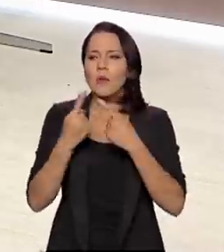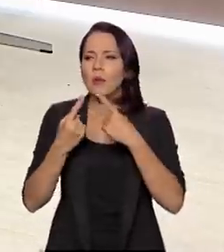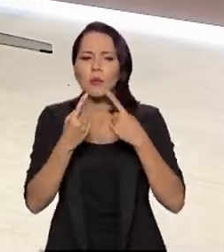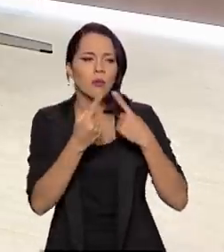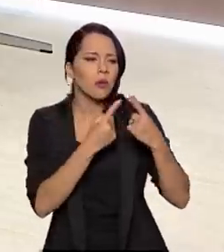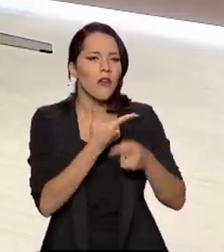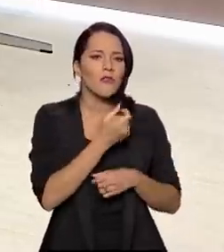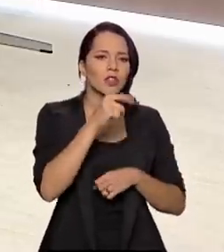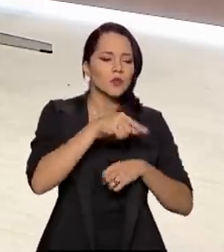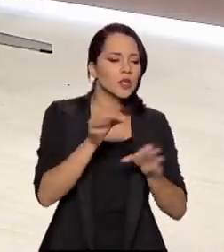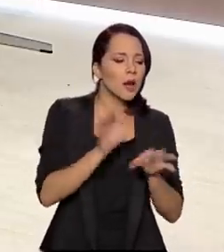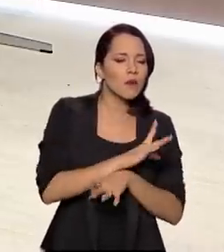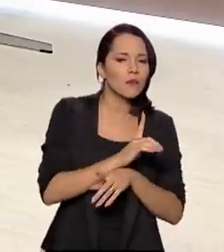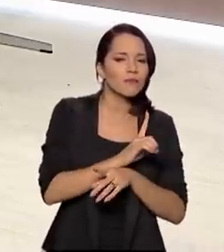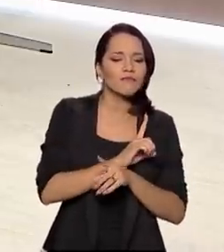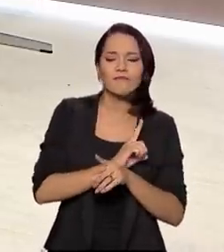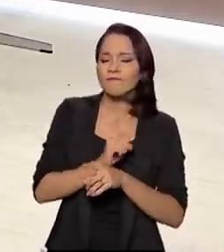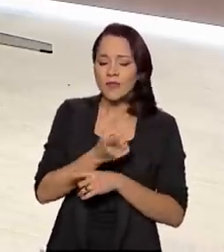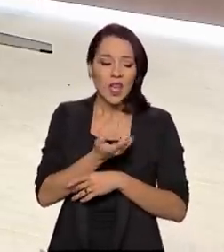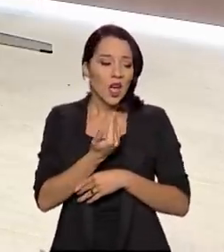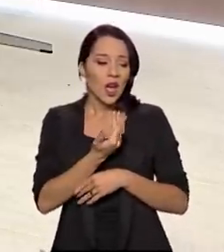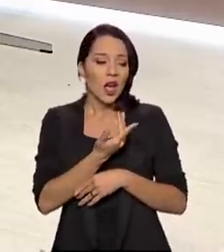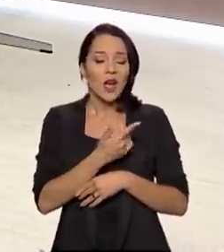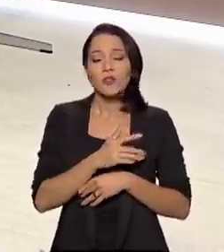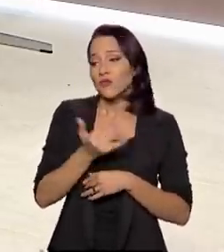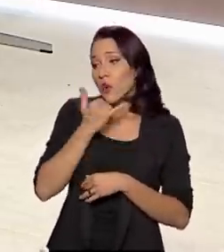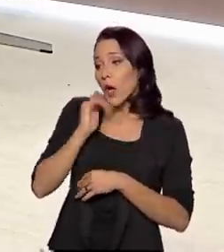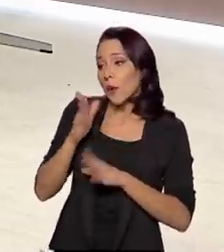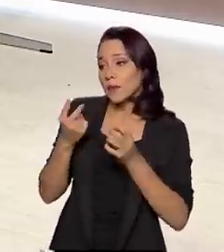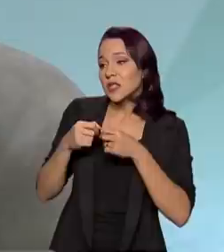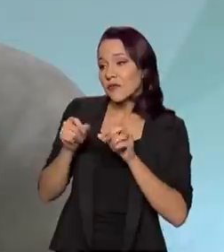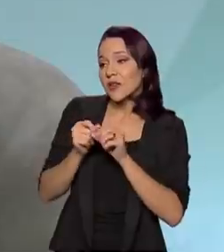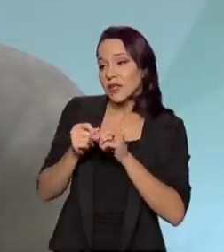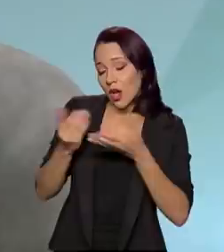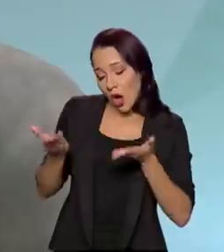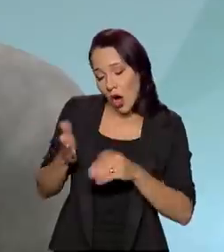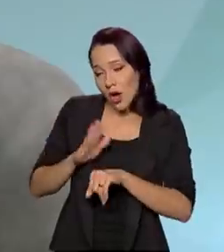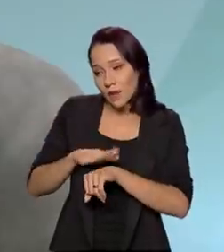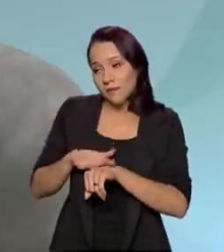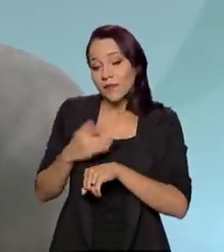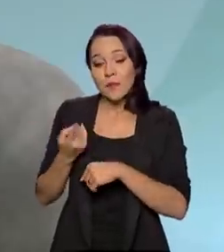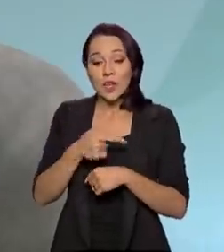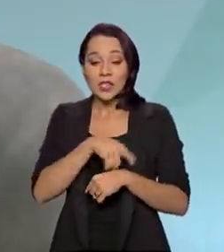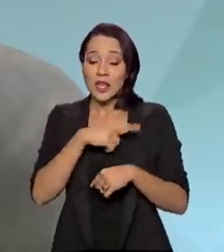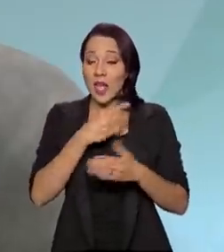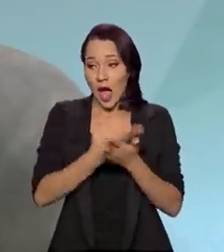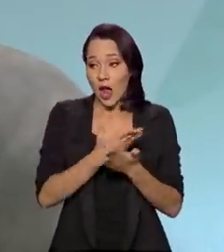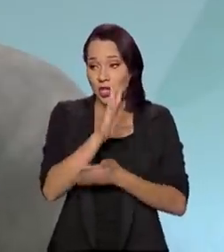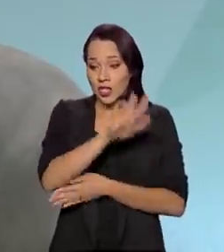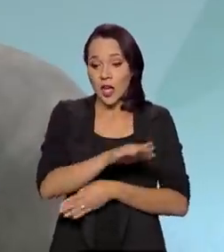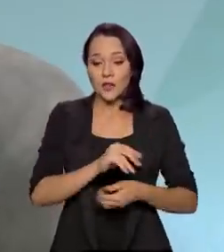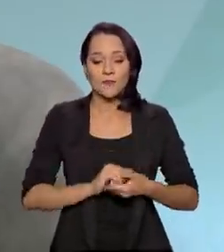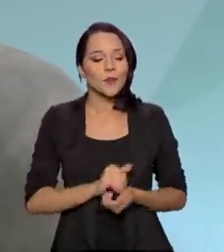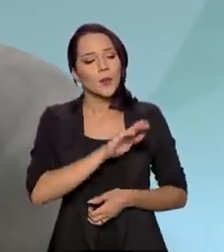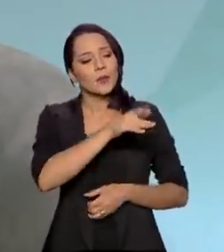Terminaram os 20 minutos e eu disse, por favor, agora tem que fazer o rancho funcionar, porque os meninos têm aula de tarde.